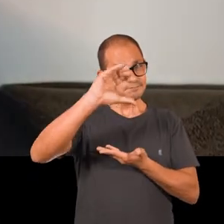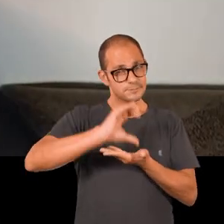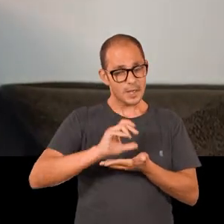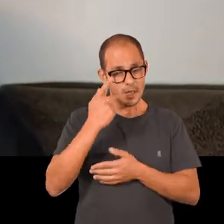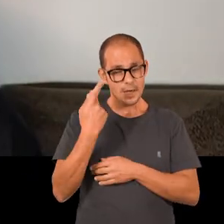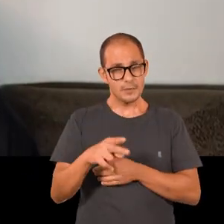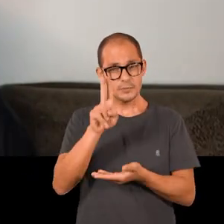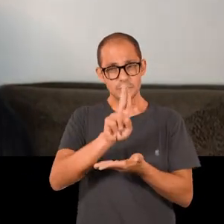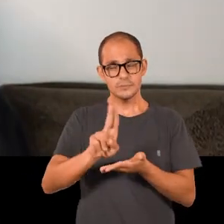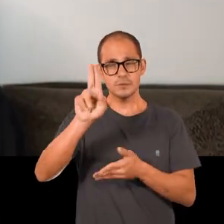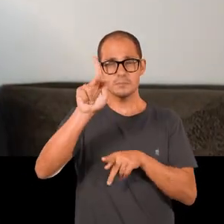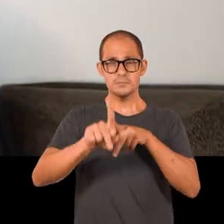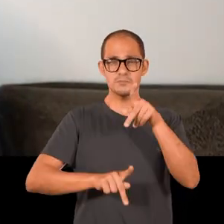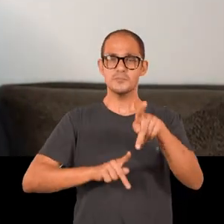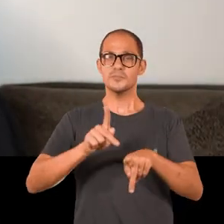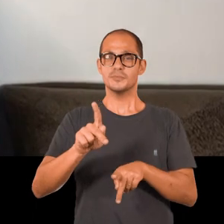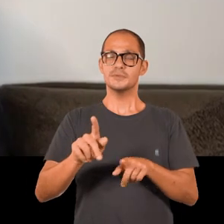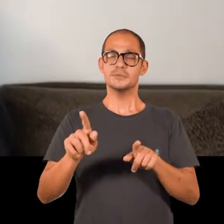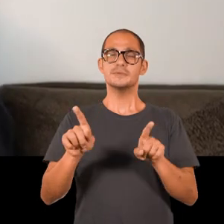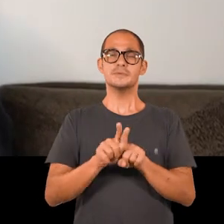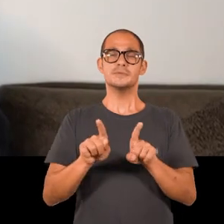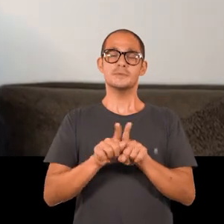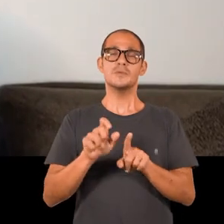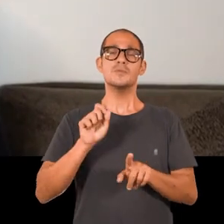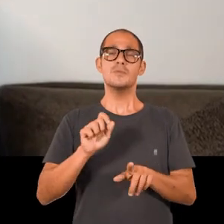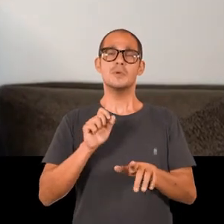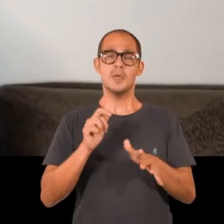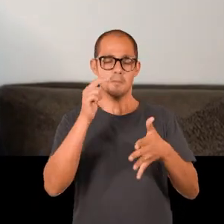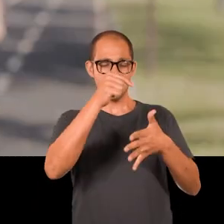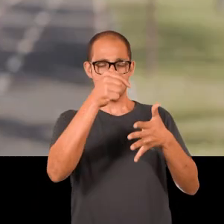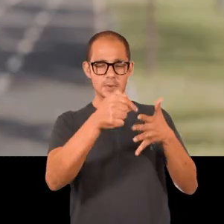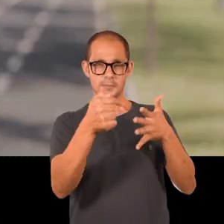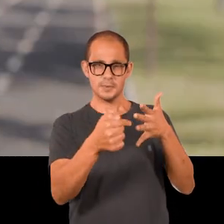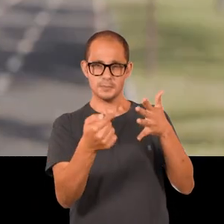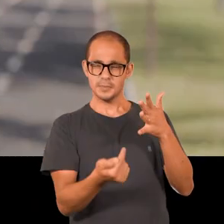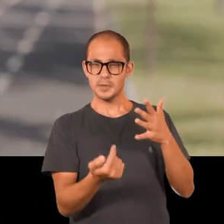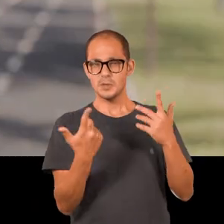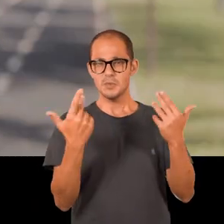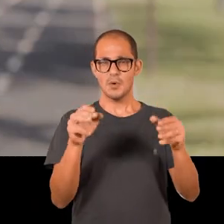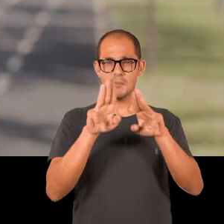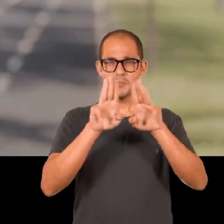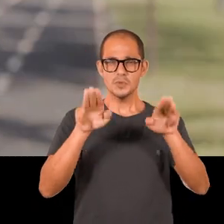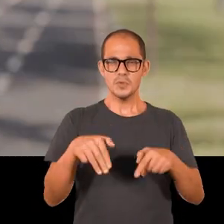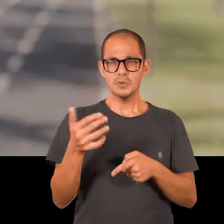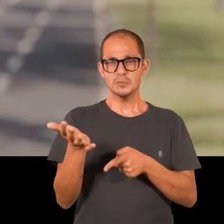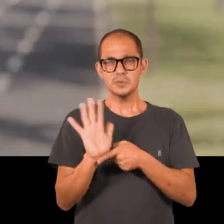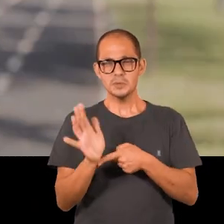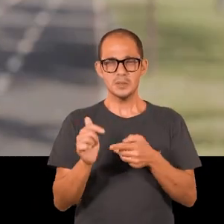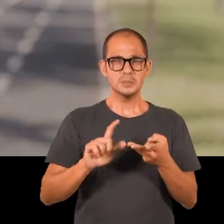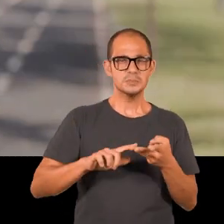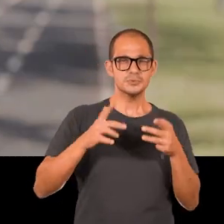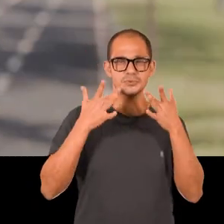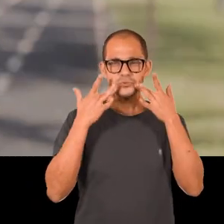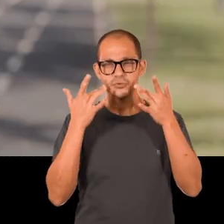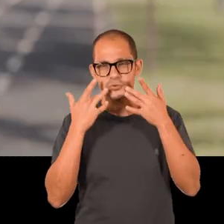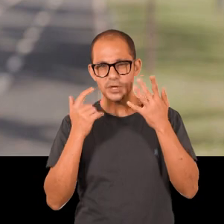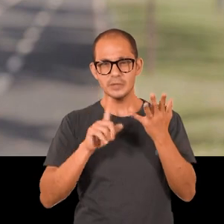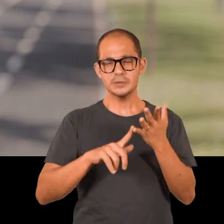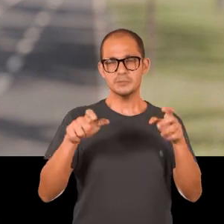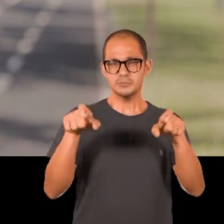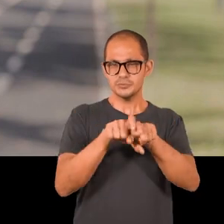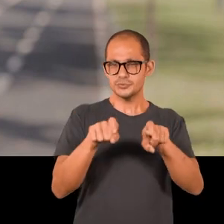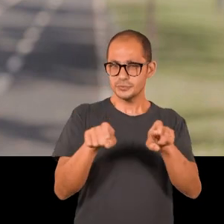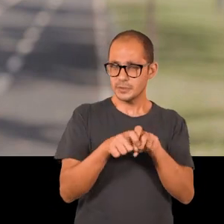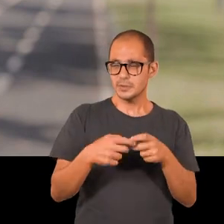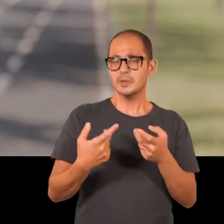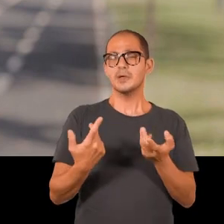universidades públicas, também produz uma rede de equipamentos públicos. Como museus, cinemas, teatros, ginásios,